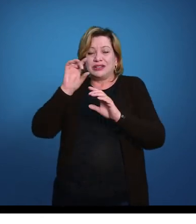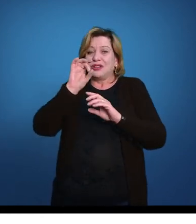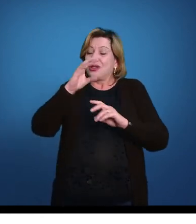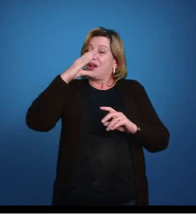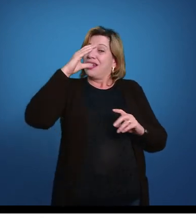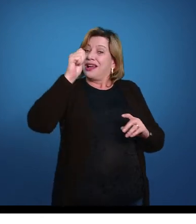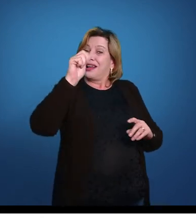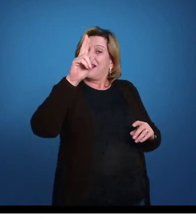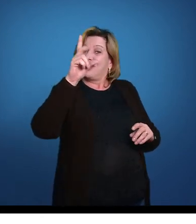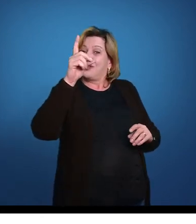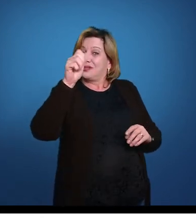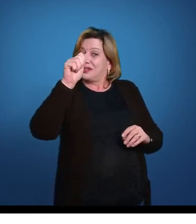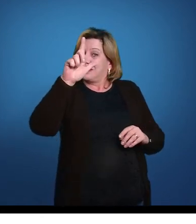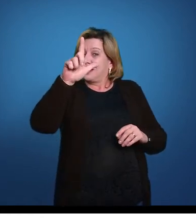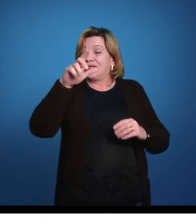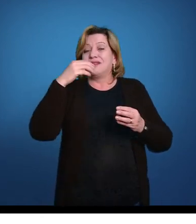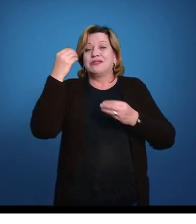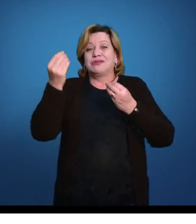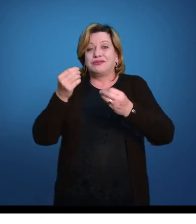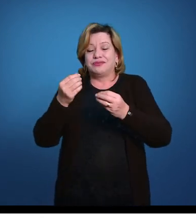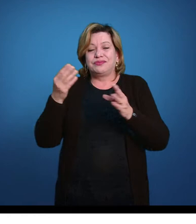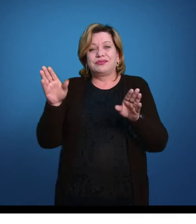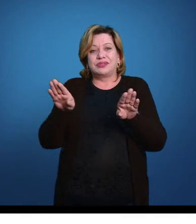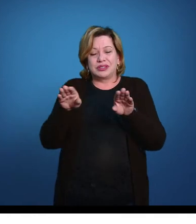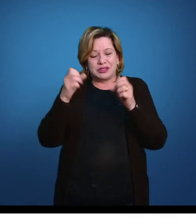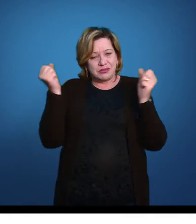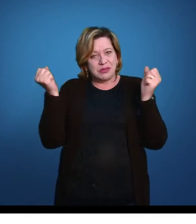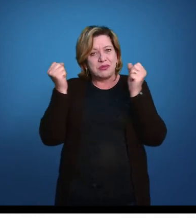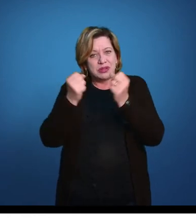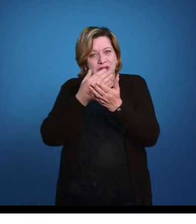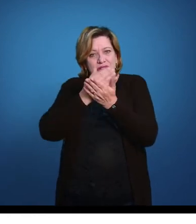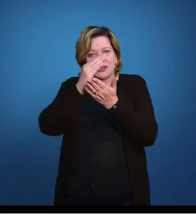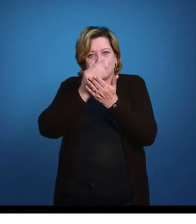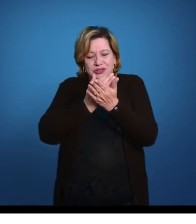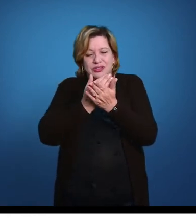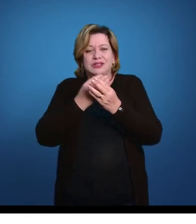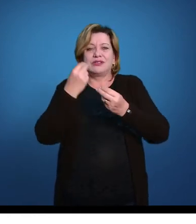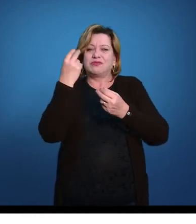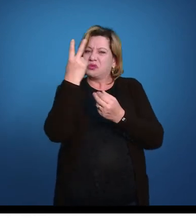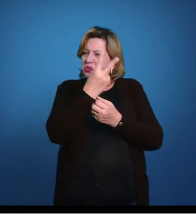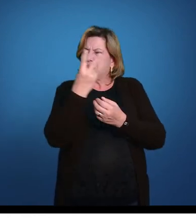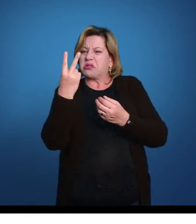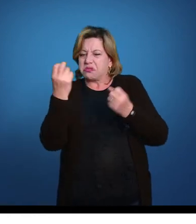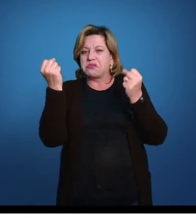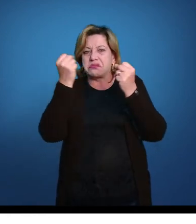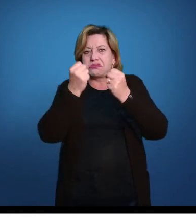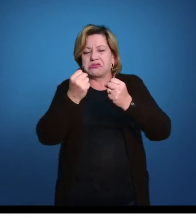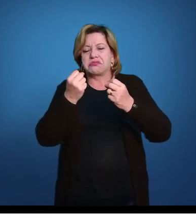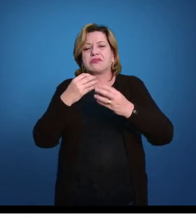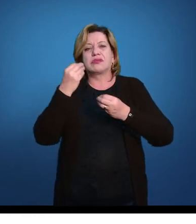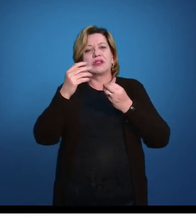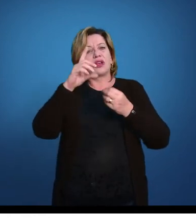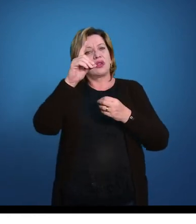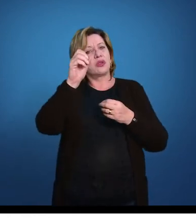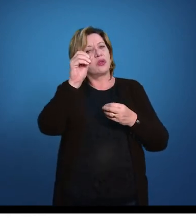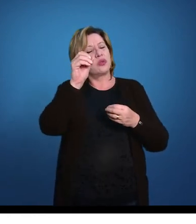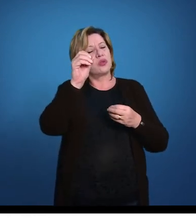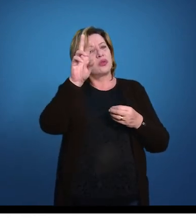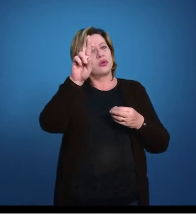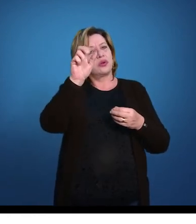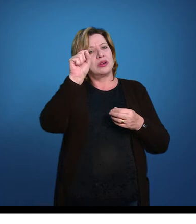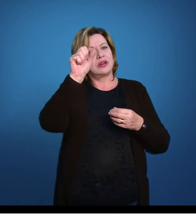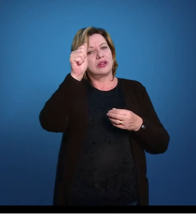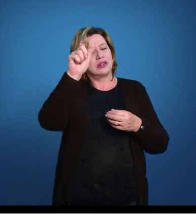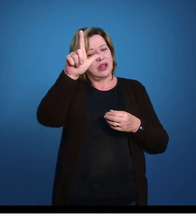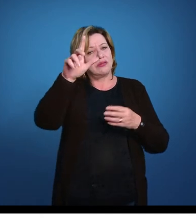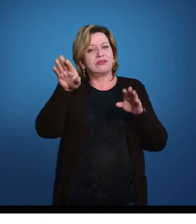podia ser compartimentalizada em nadadeira caudal e dorsal ou até duas dorsais. Mas todas elas são nadadeiras ímpares,